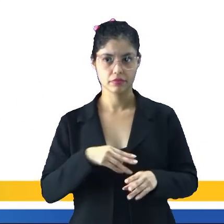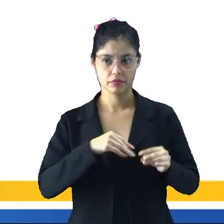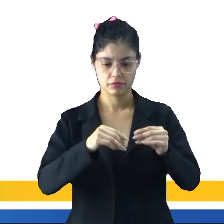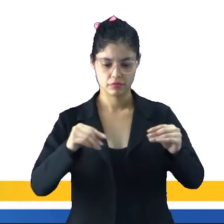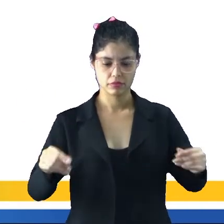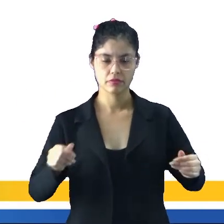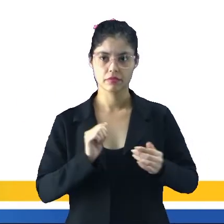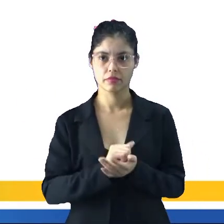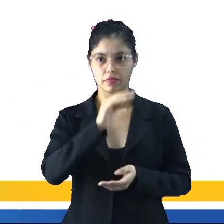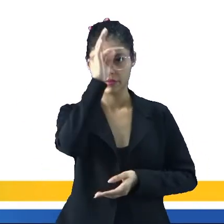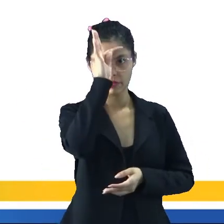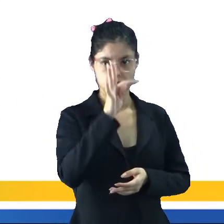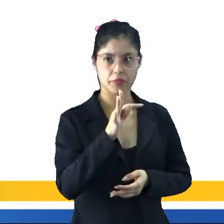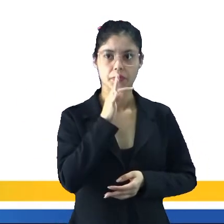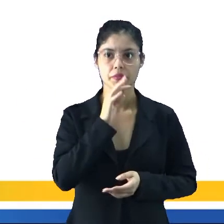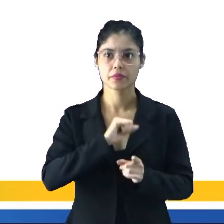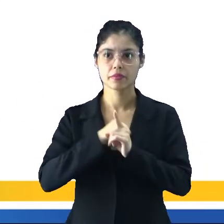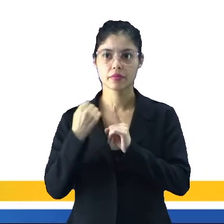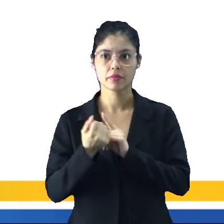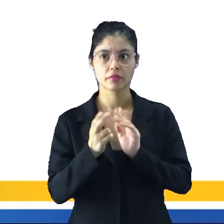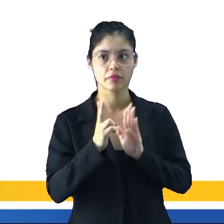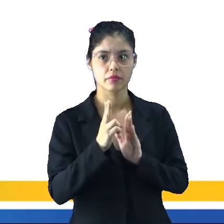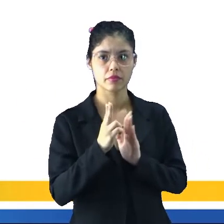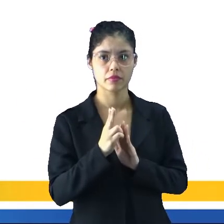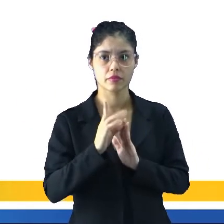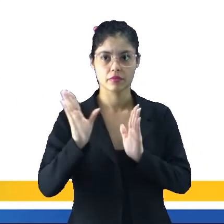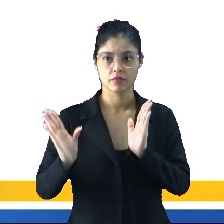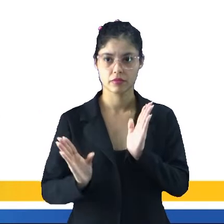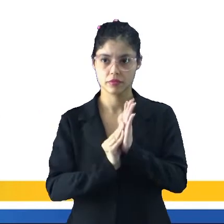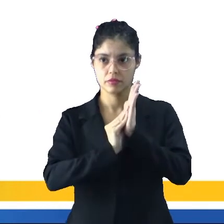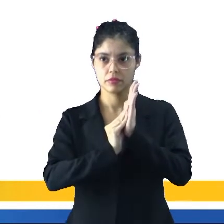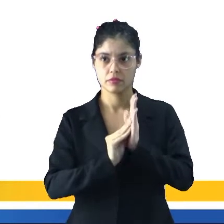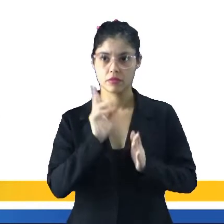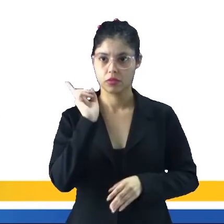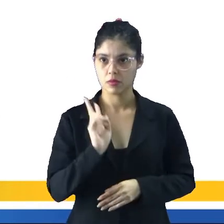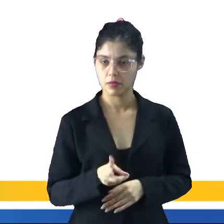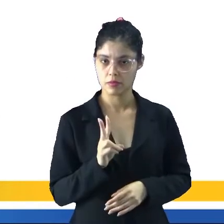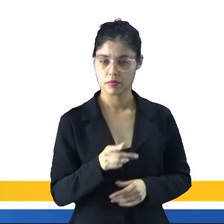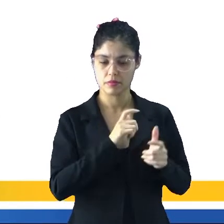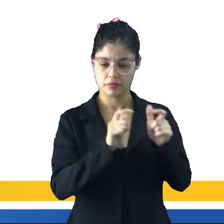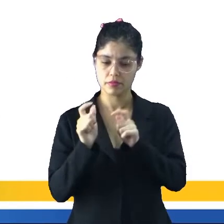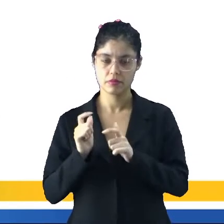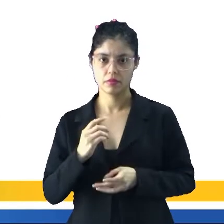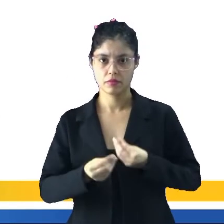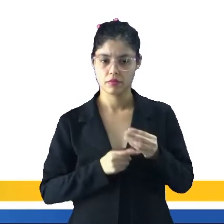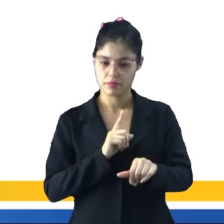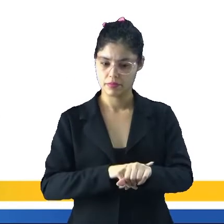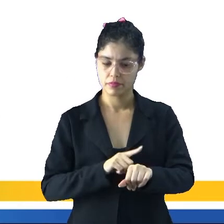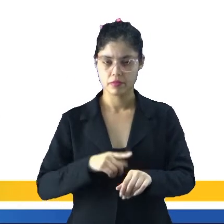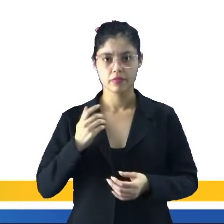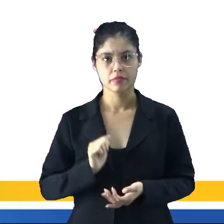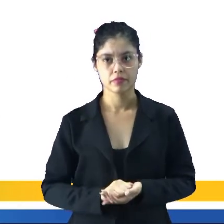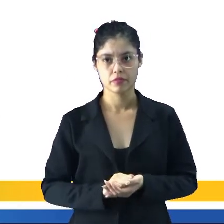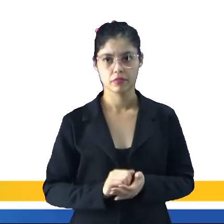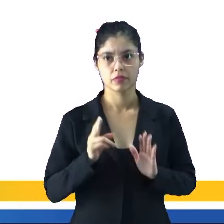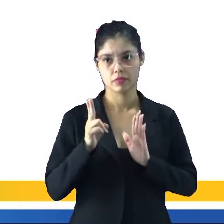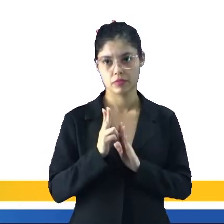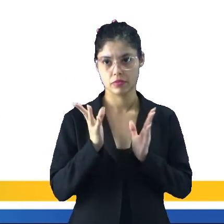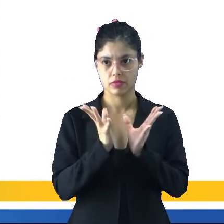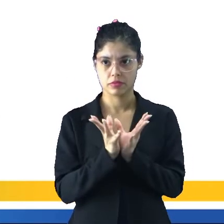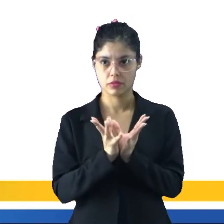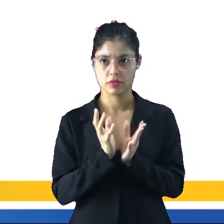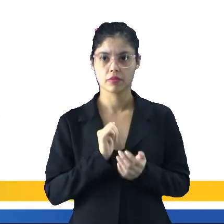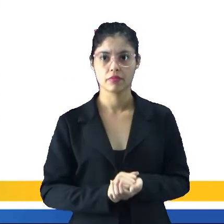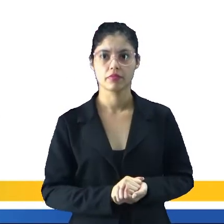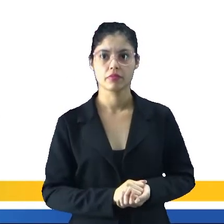com a terra, né. Tradicionalmente, as sociedades indígenas não se fixavam ao mesmo território por muito tempo. As aldeias indígenas